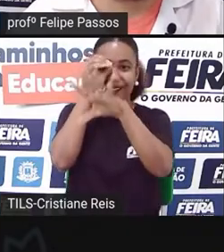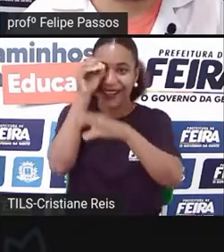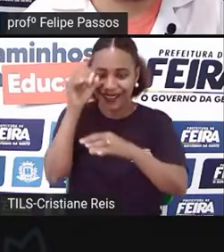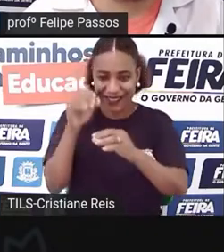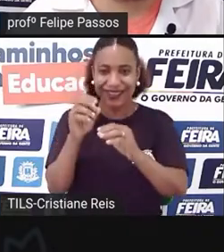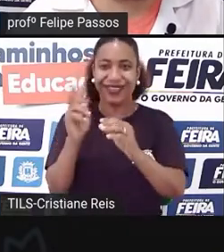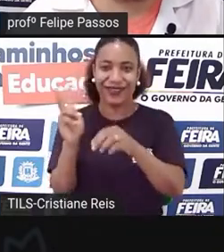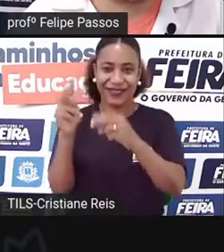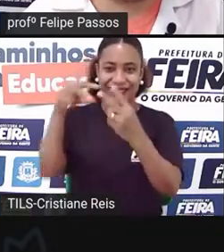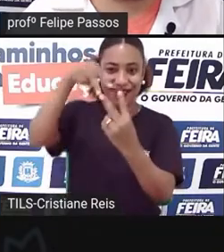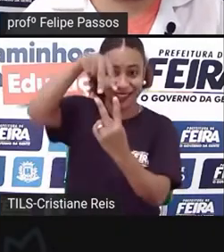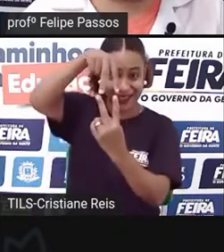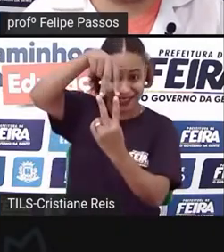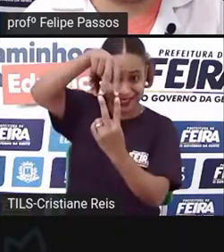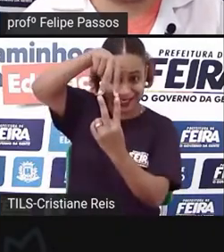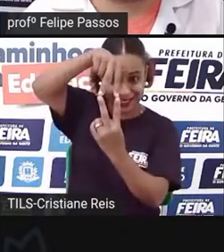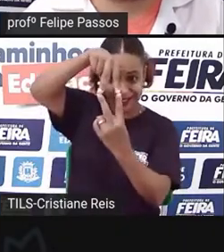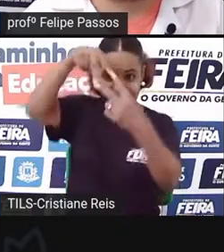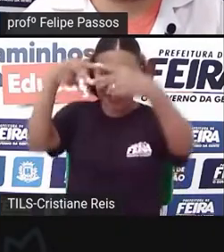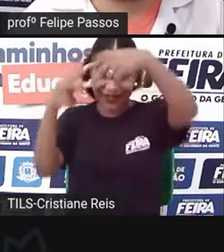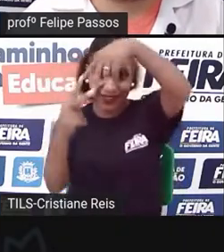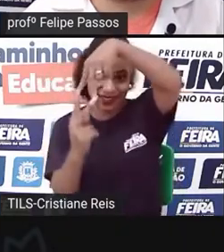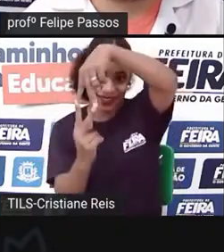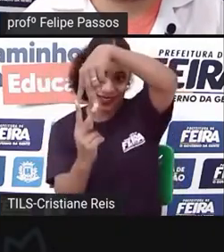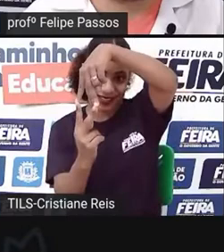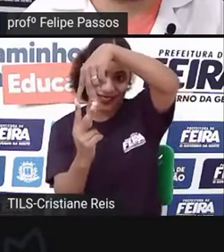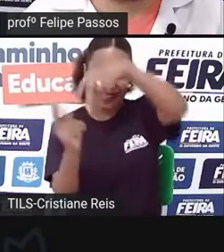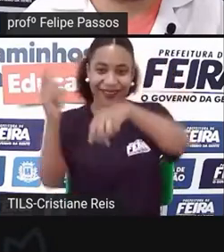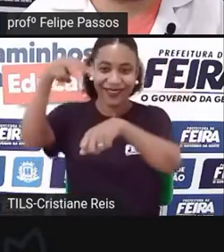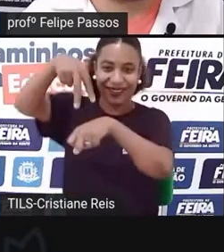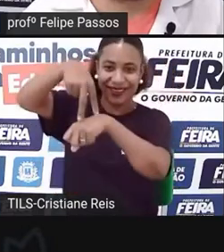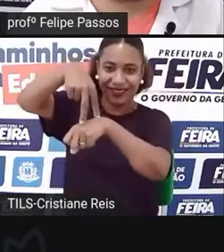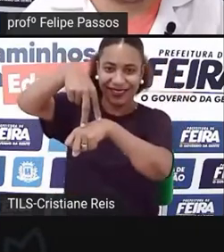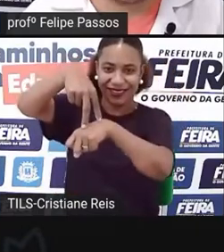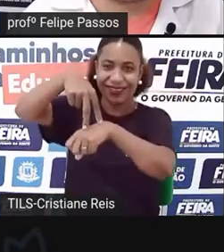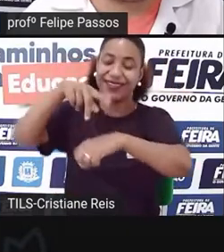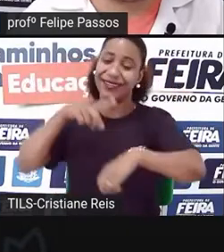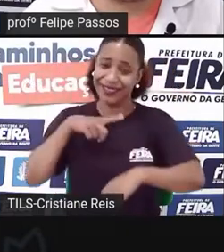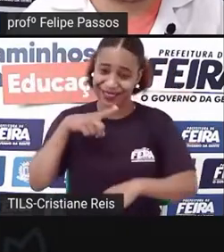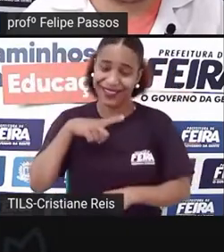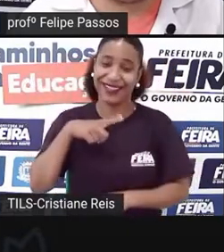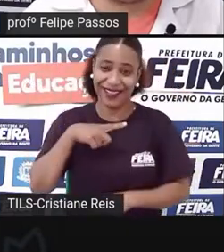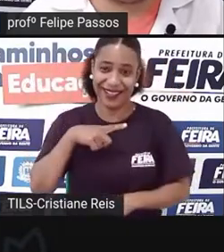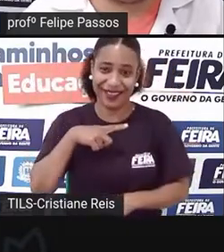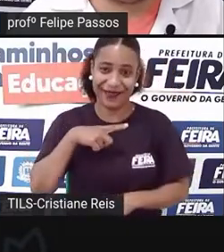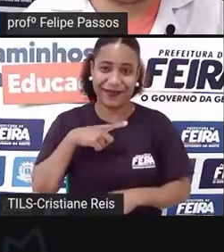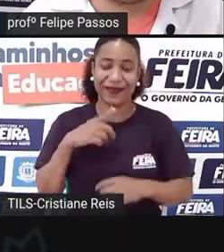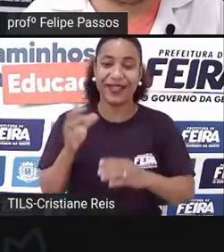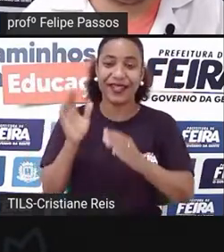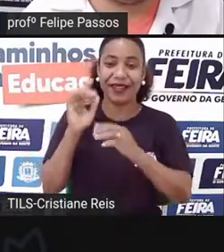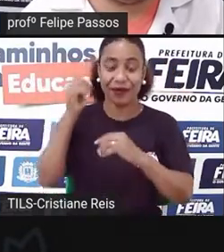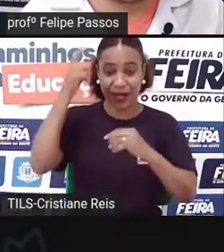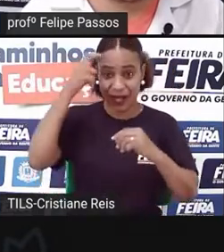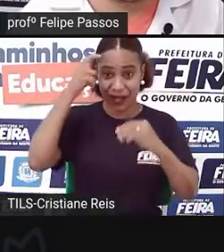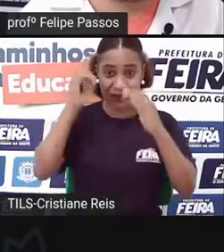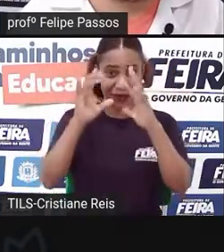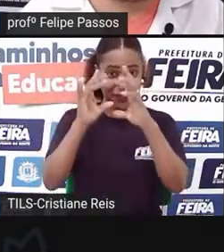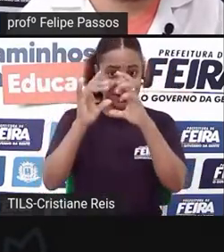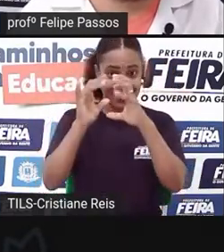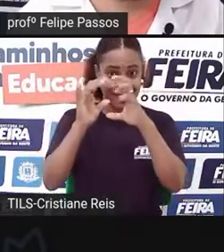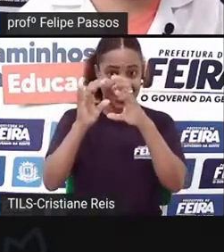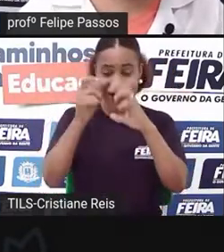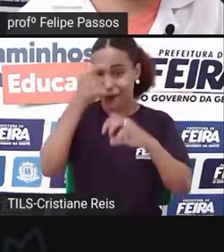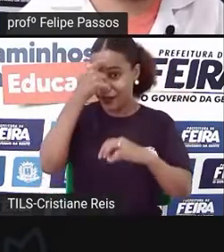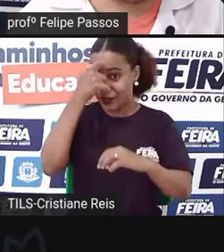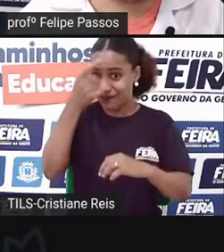inverte. Então, nosso cérebro faz isso automaticamente na nossa cabeça. Mas na câmera fotográfica quando